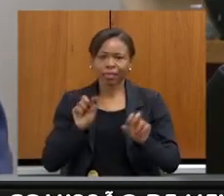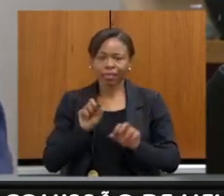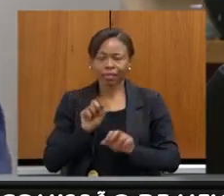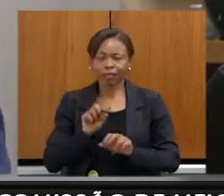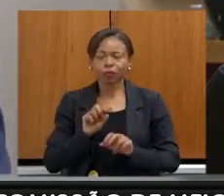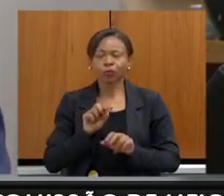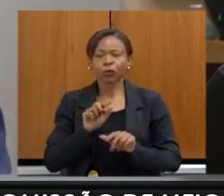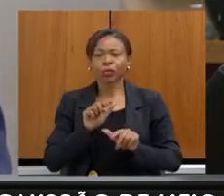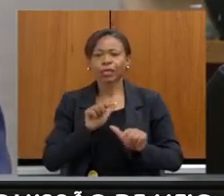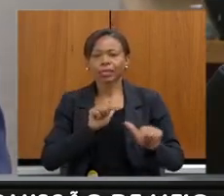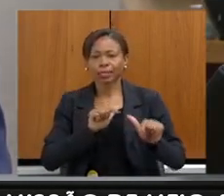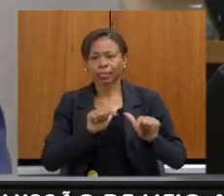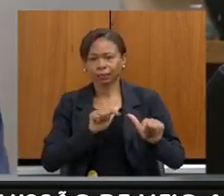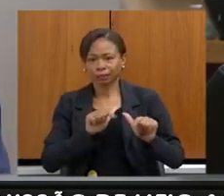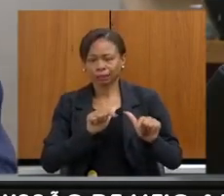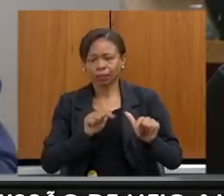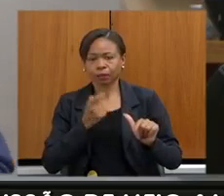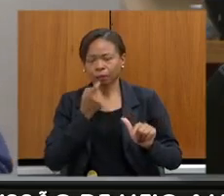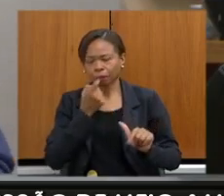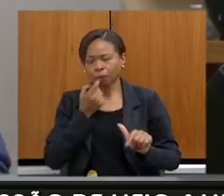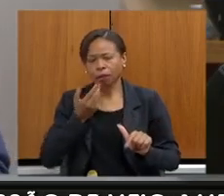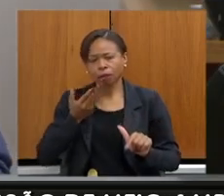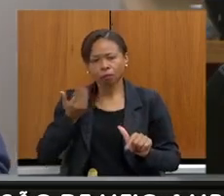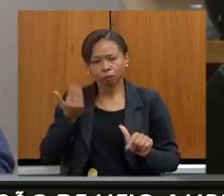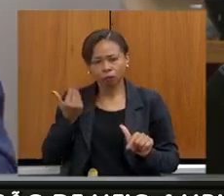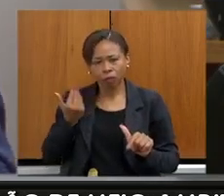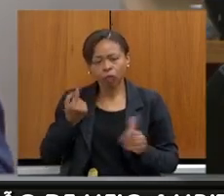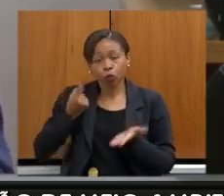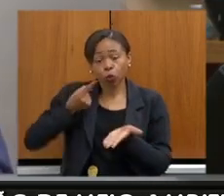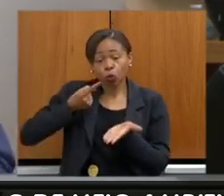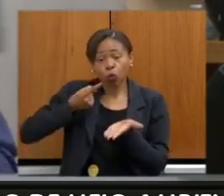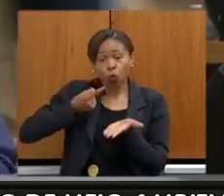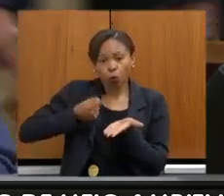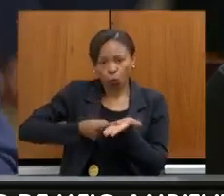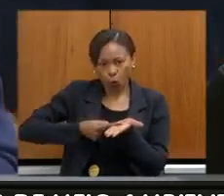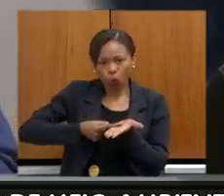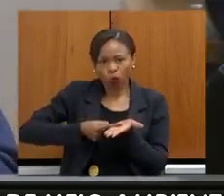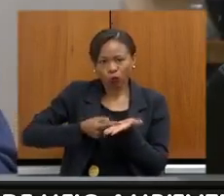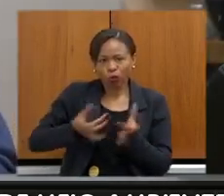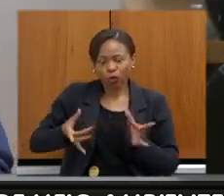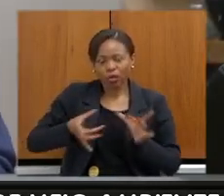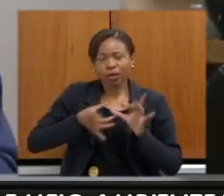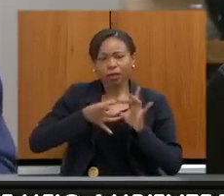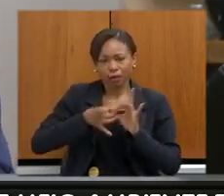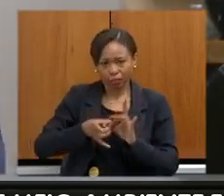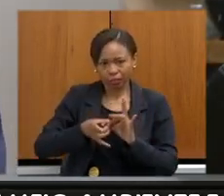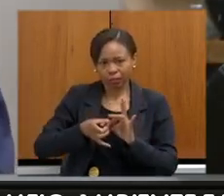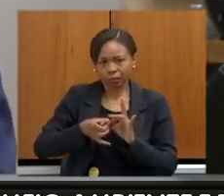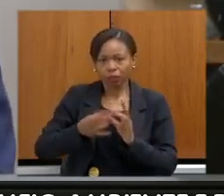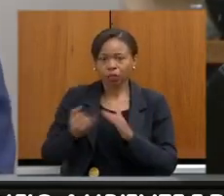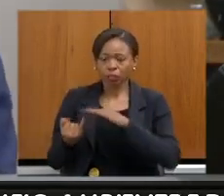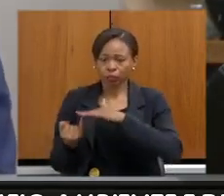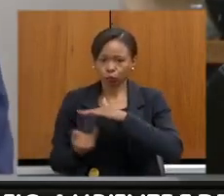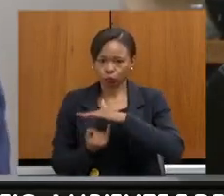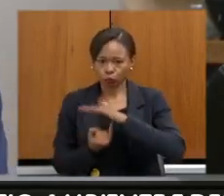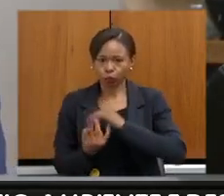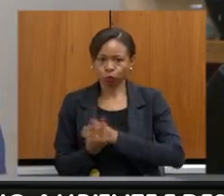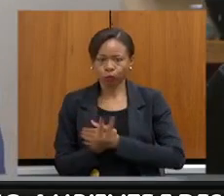pelo que recentemente foi acordado entre as instituições.